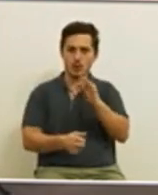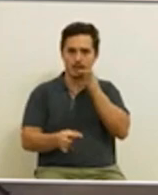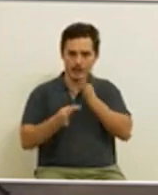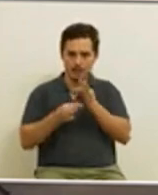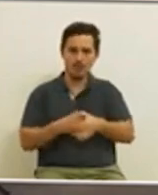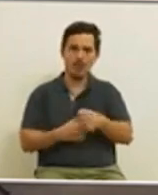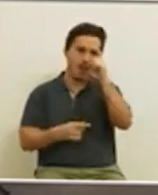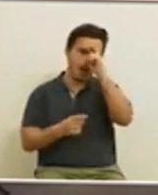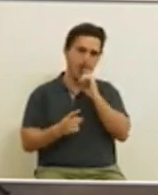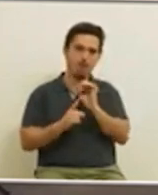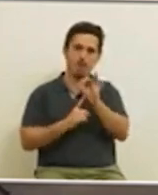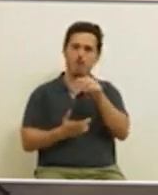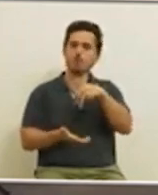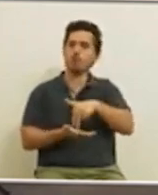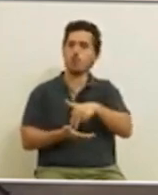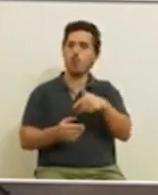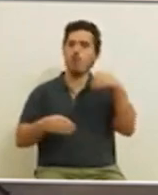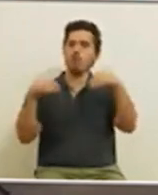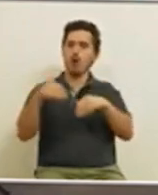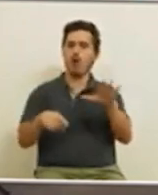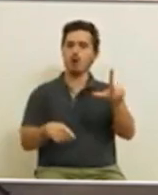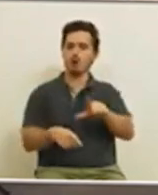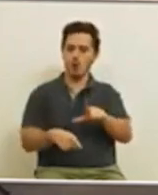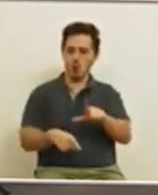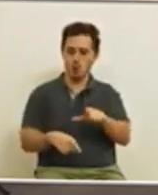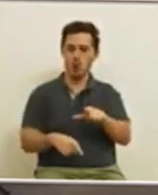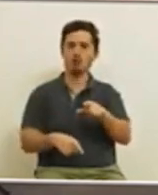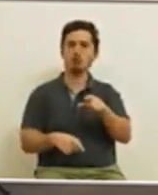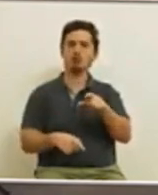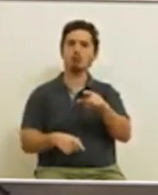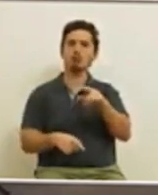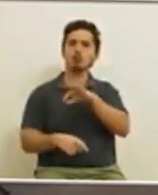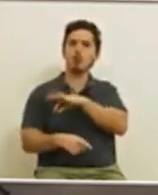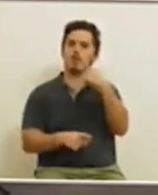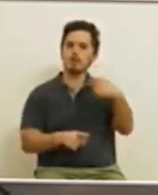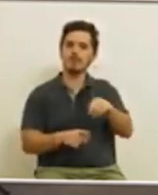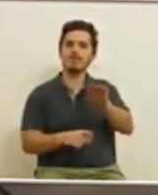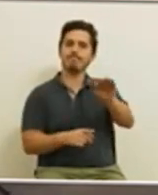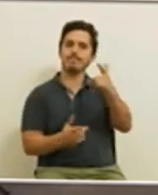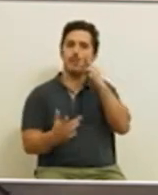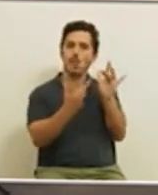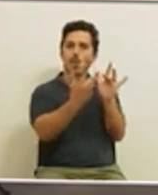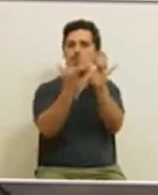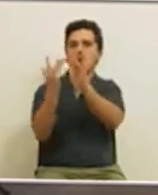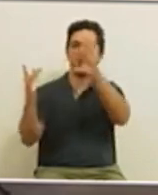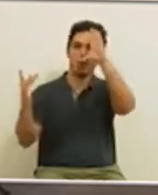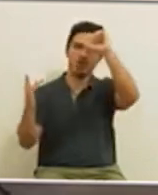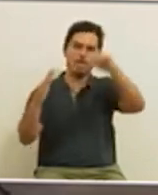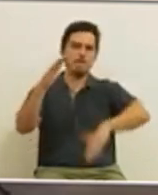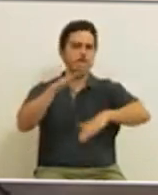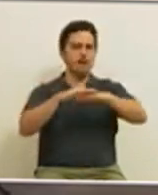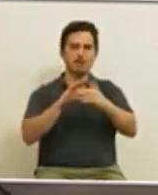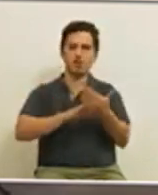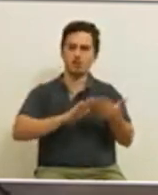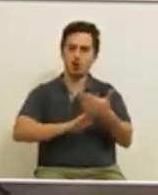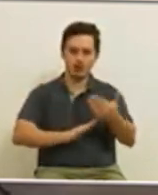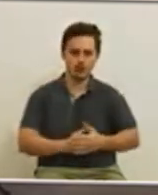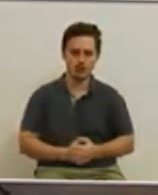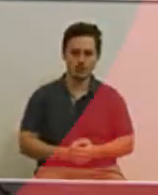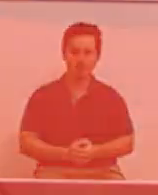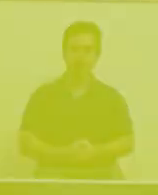Assim, lembrando a posição votada na Câmara Municipal de Lisboa, instamos o Sr. Presidente, a estabelecer contactos com o Governo como máxima urgência.